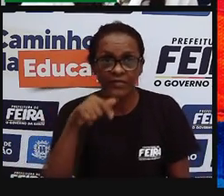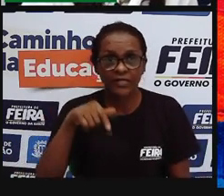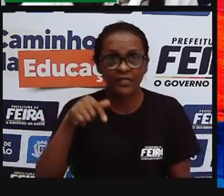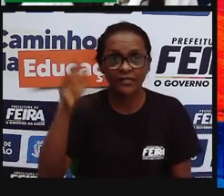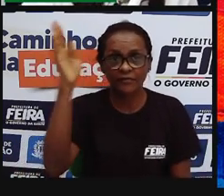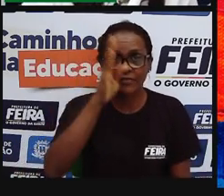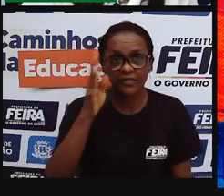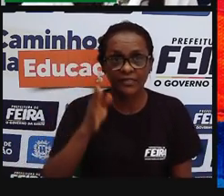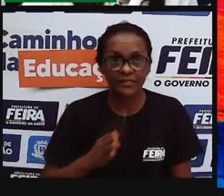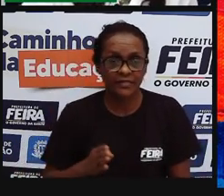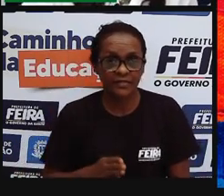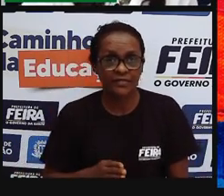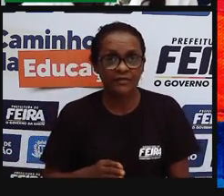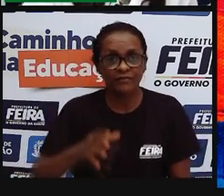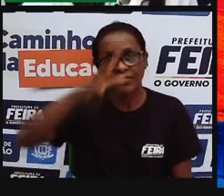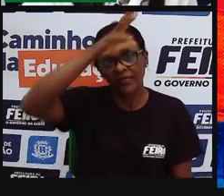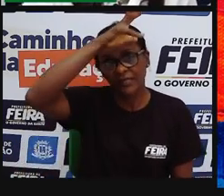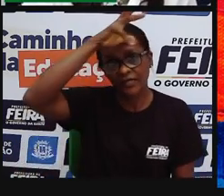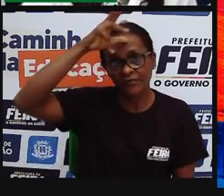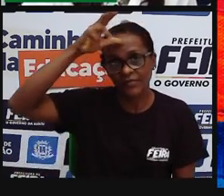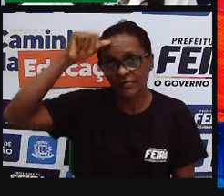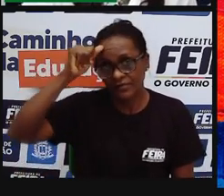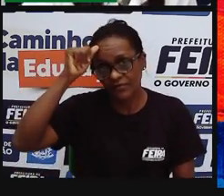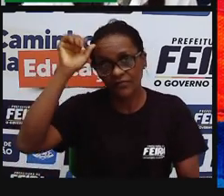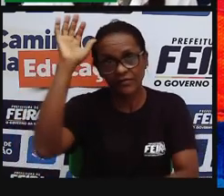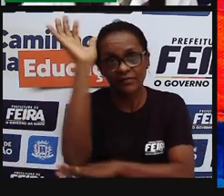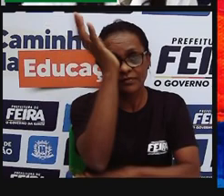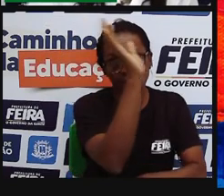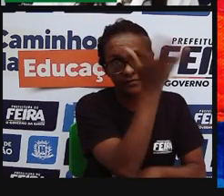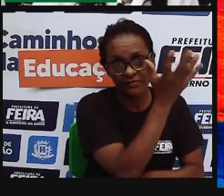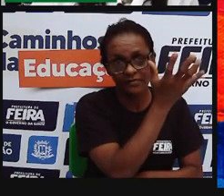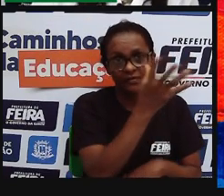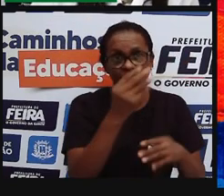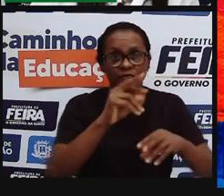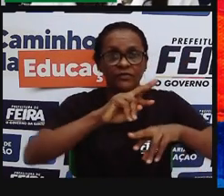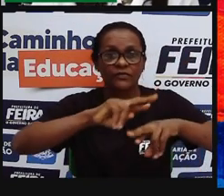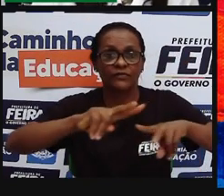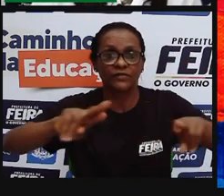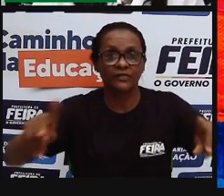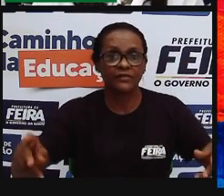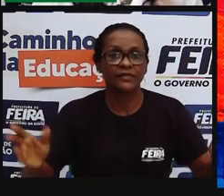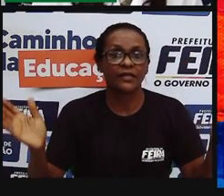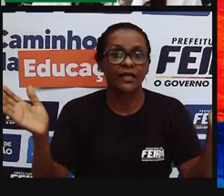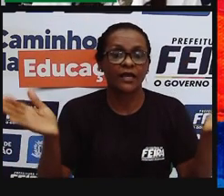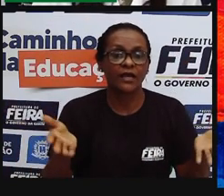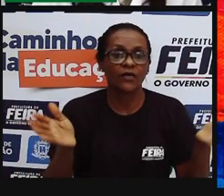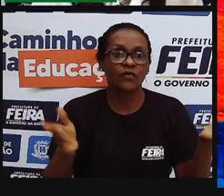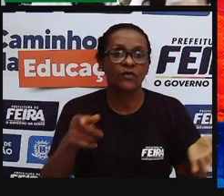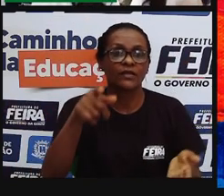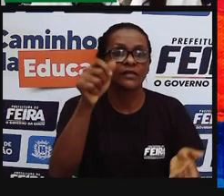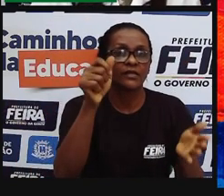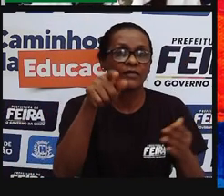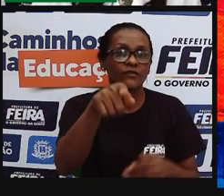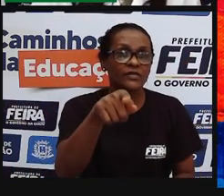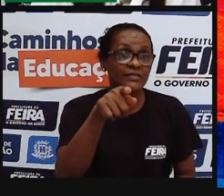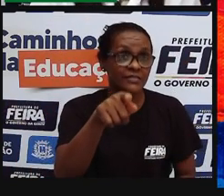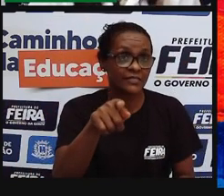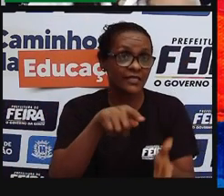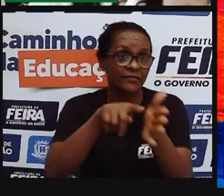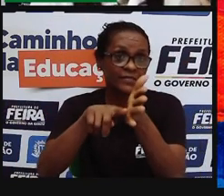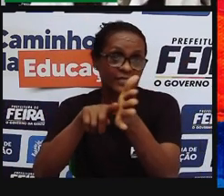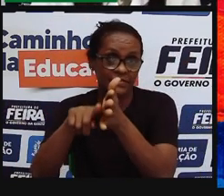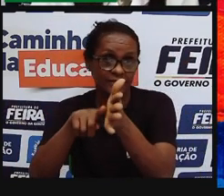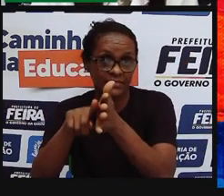Amazônia, Caatinga, Mata Atlântica, Pampa, Cerrado e Pantanal. Agora é a sua vez de pesquisar um pouco